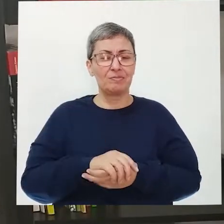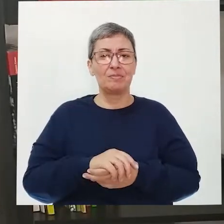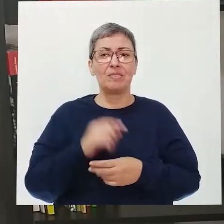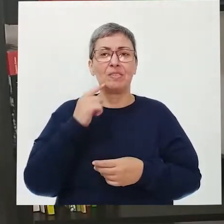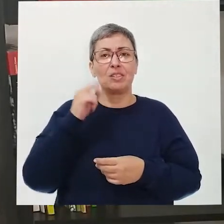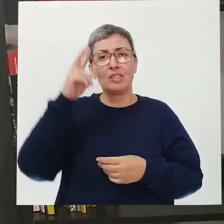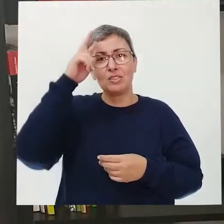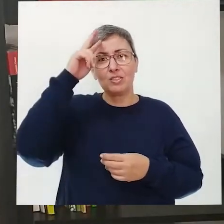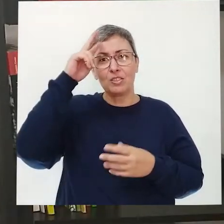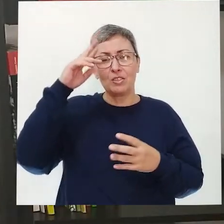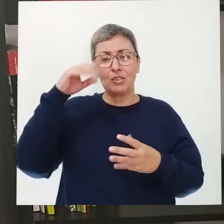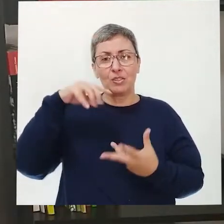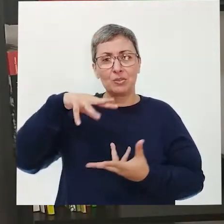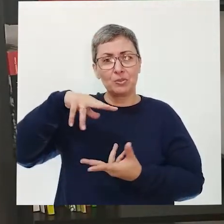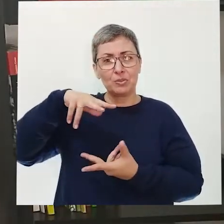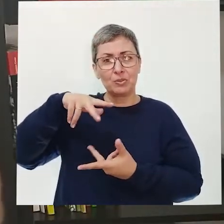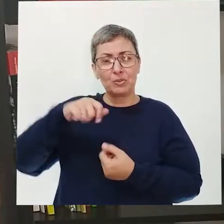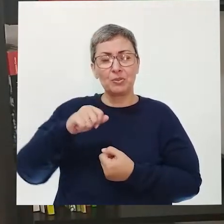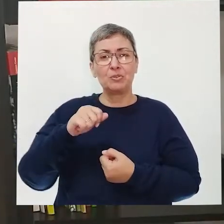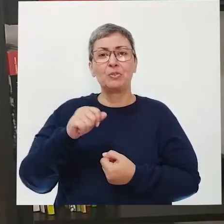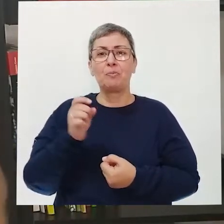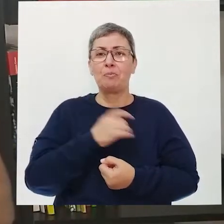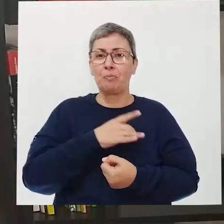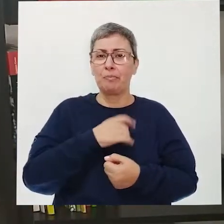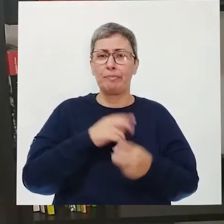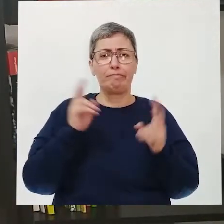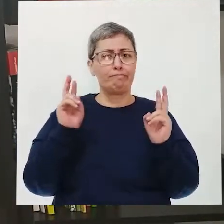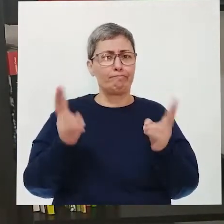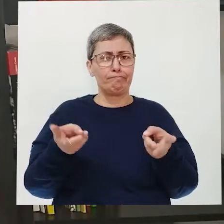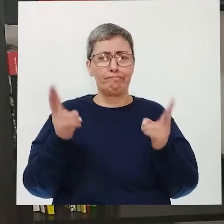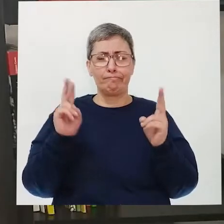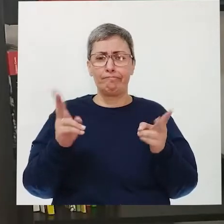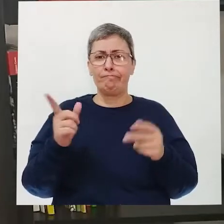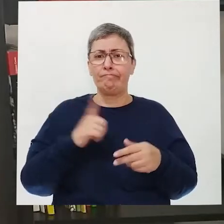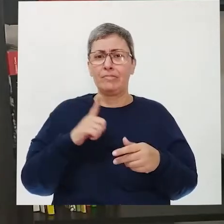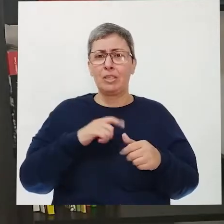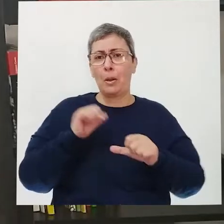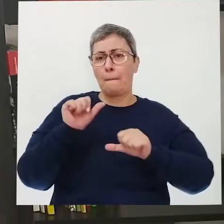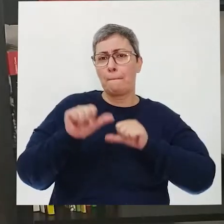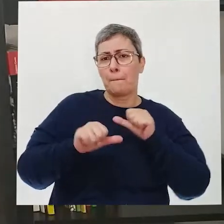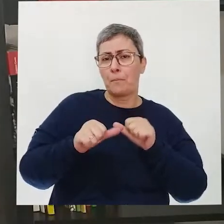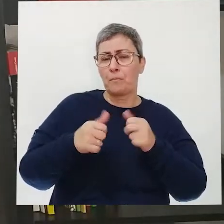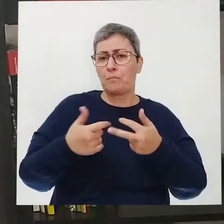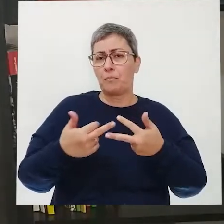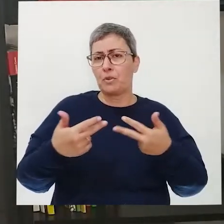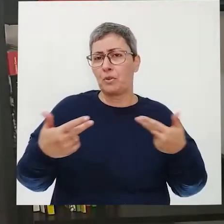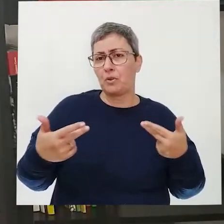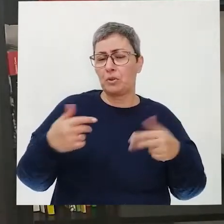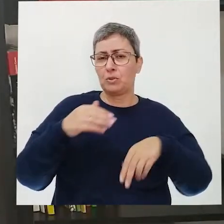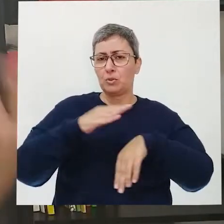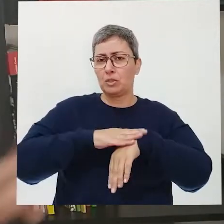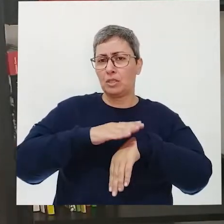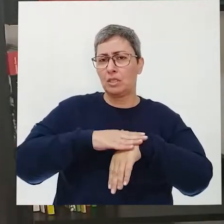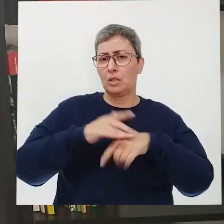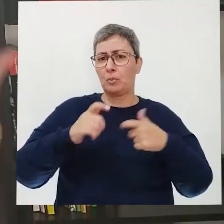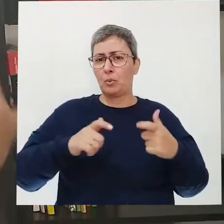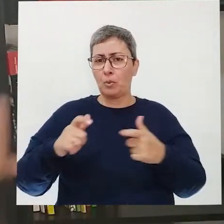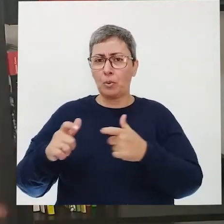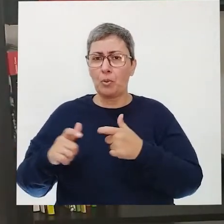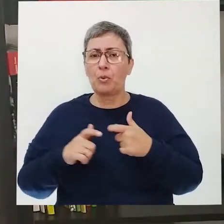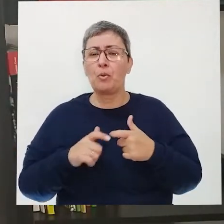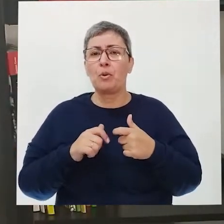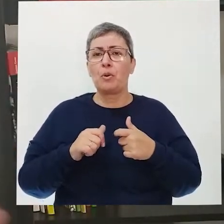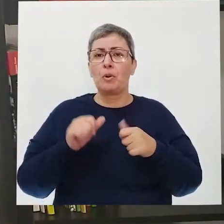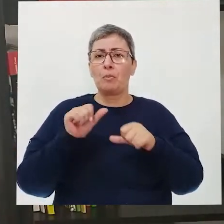Na história da humanidade, o medo sempre existiu. Ele pode ter mudado em relação ao tempo e aos lugares, sei lá,